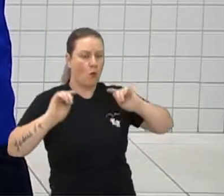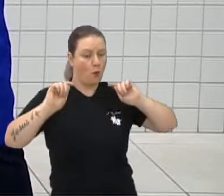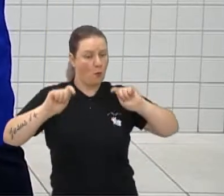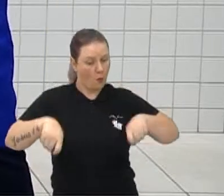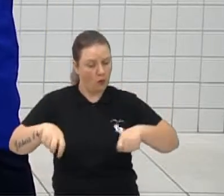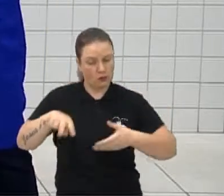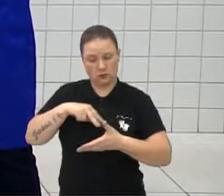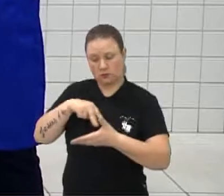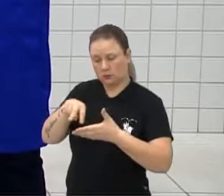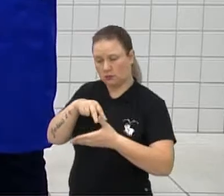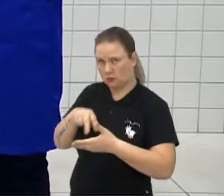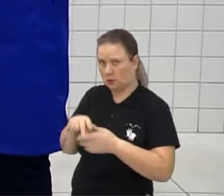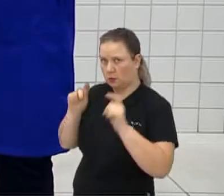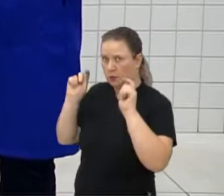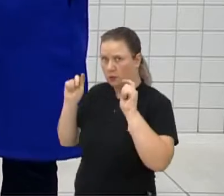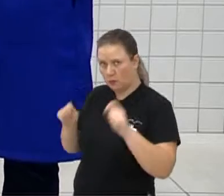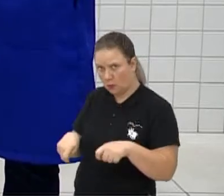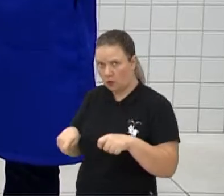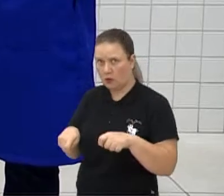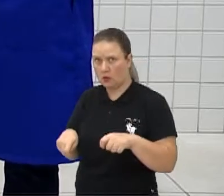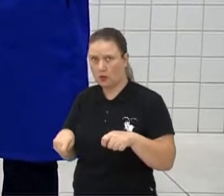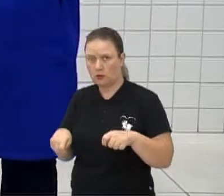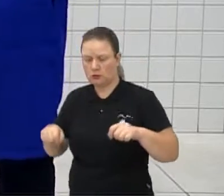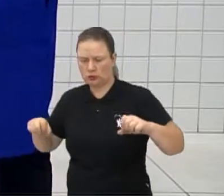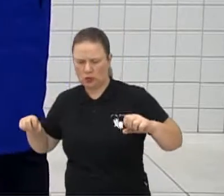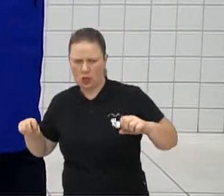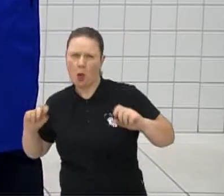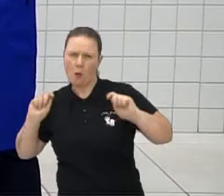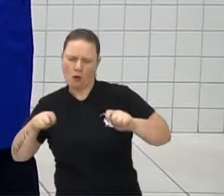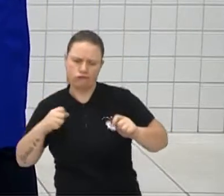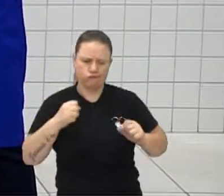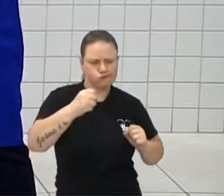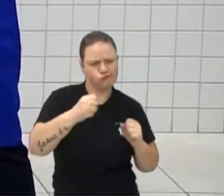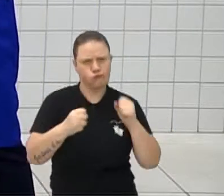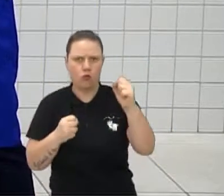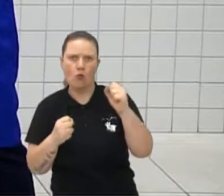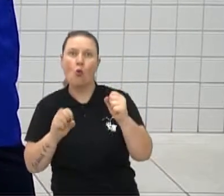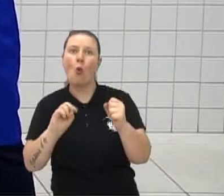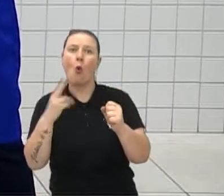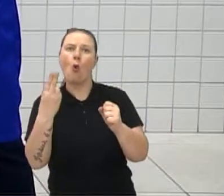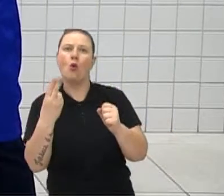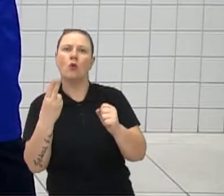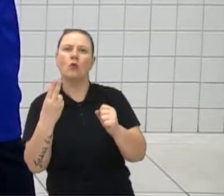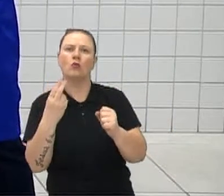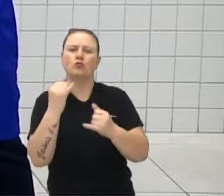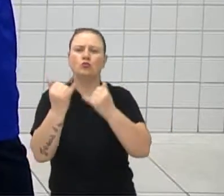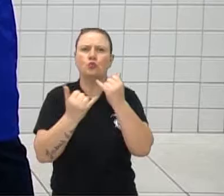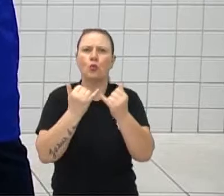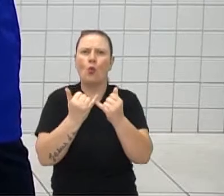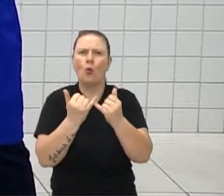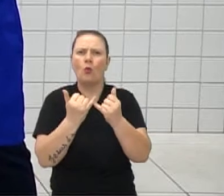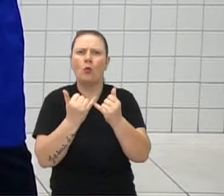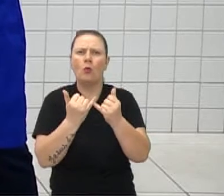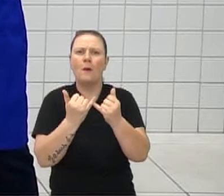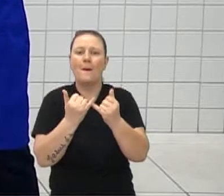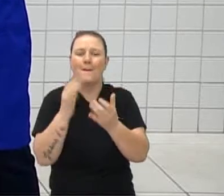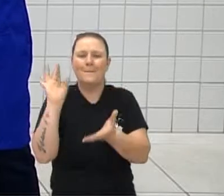dança, que pode ser uma luta, que pode ser um jogo. E que é, sim,